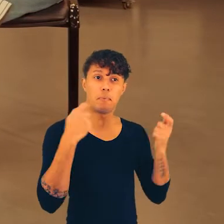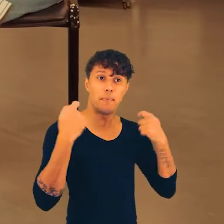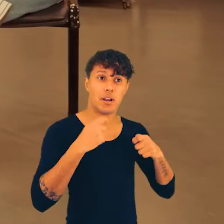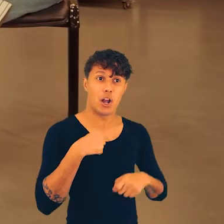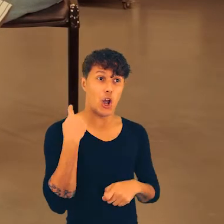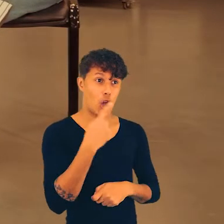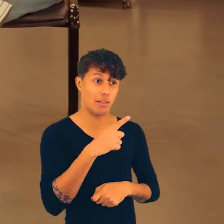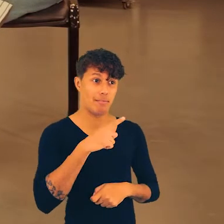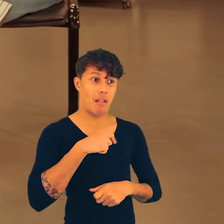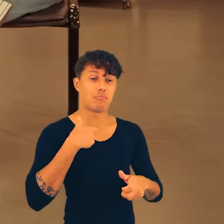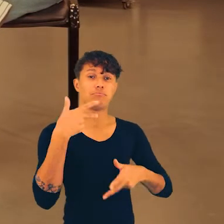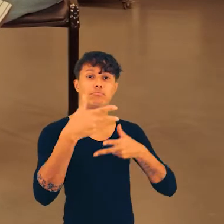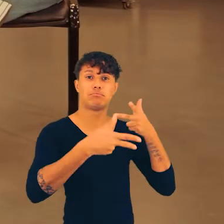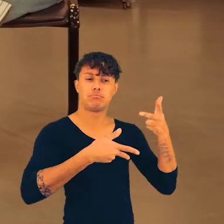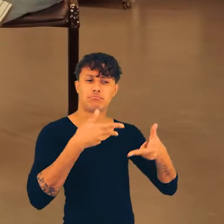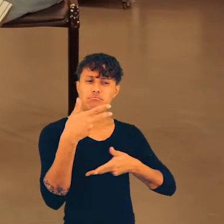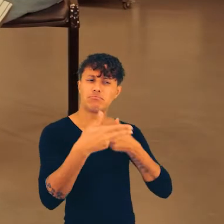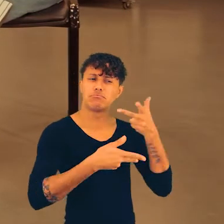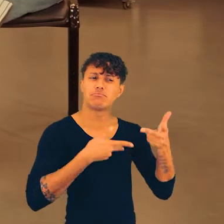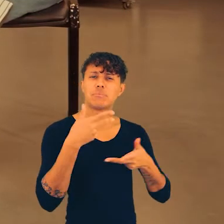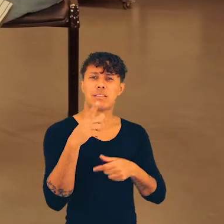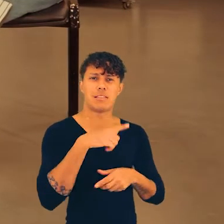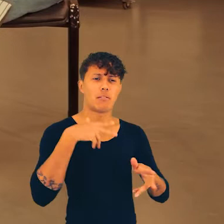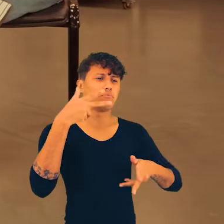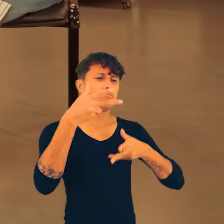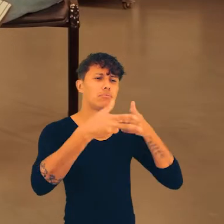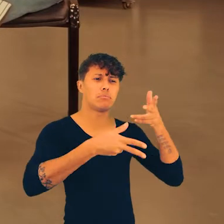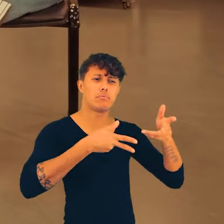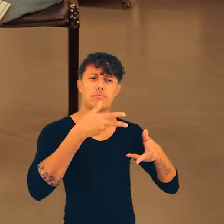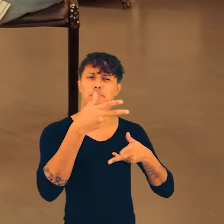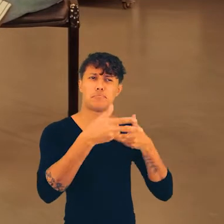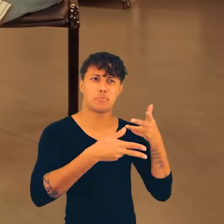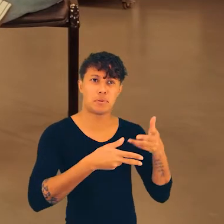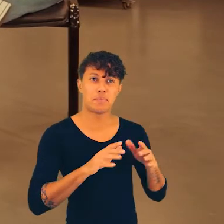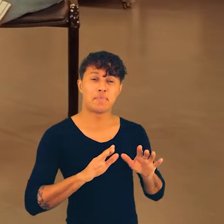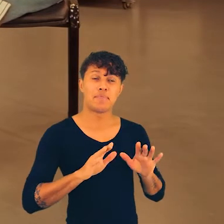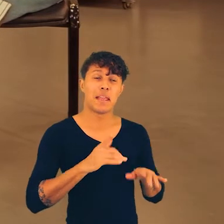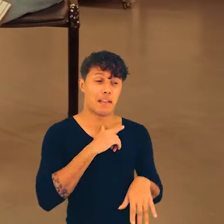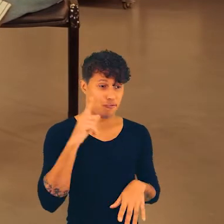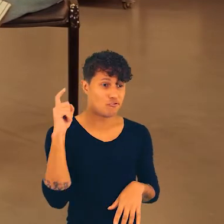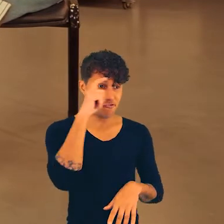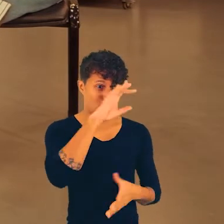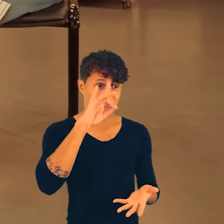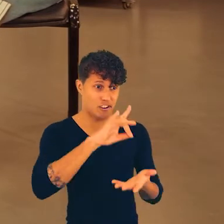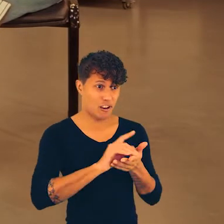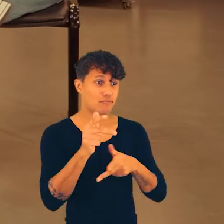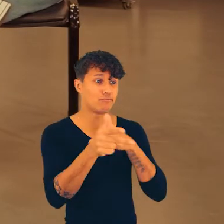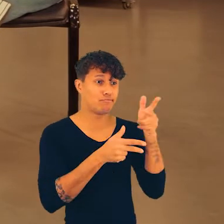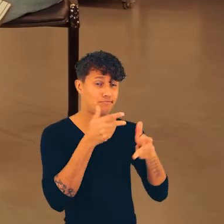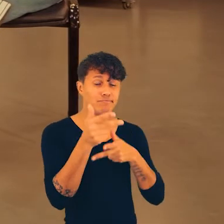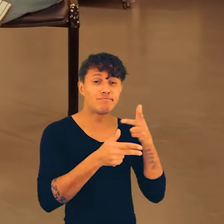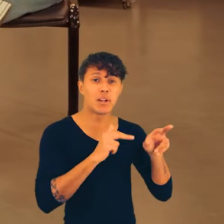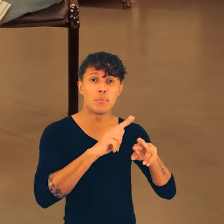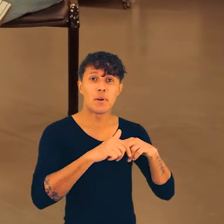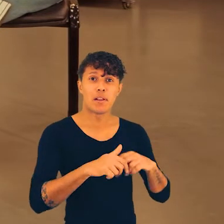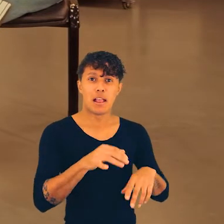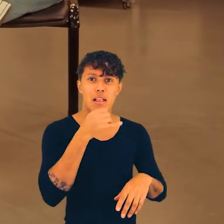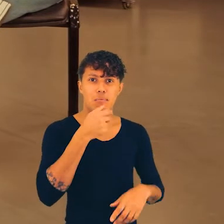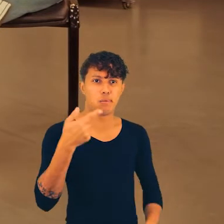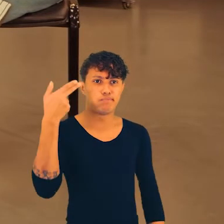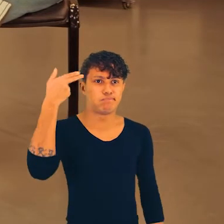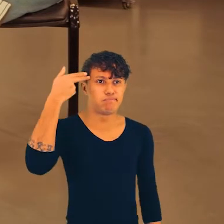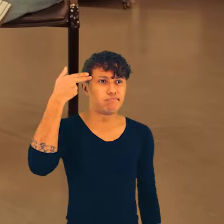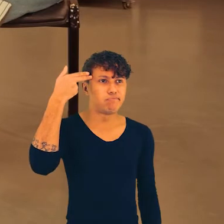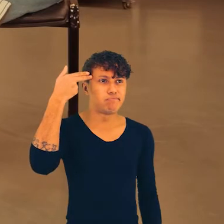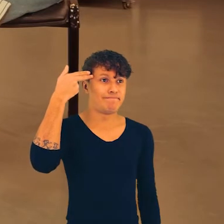Eu acho que a gente sempre precisa procurar o diálogo. Sempre precisa buscar o diálogo. Mas é tão difícil buscar o